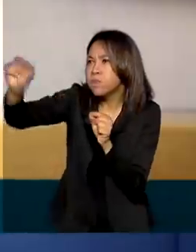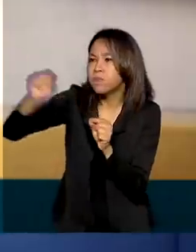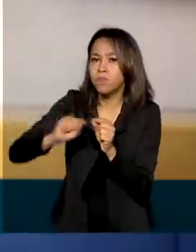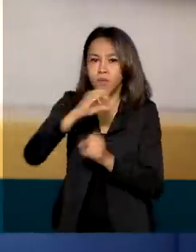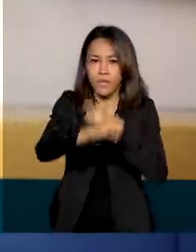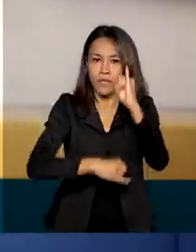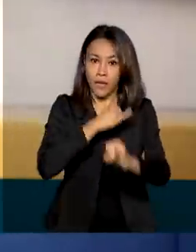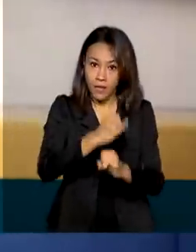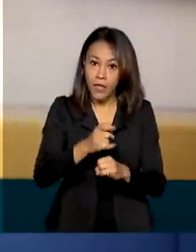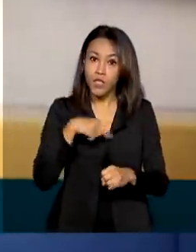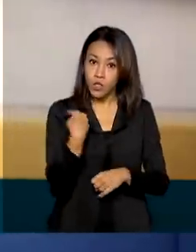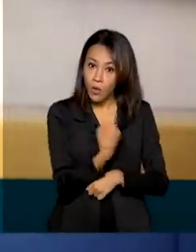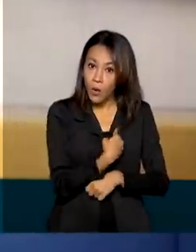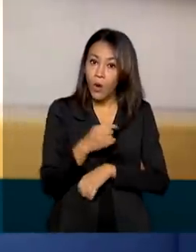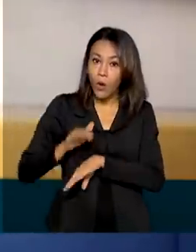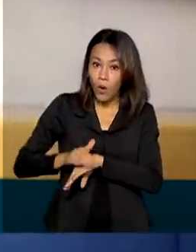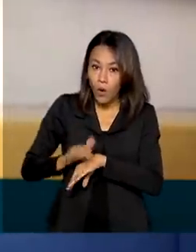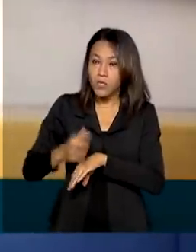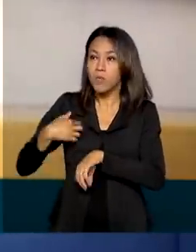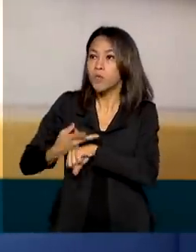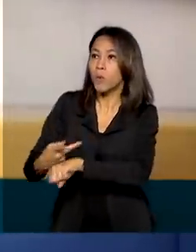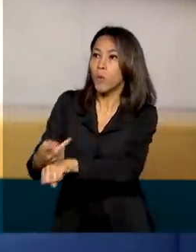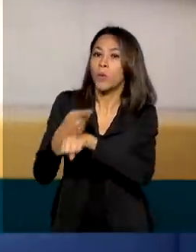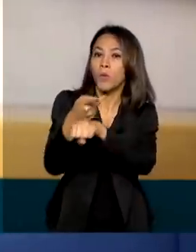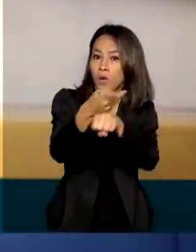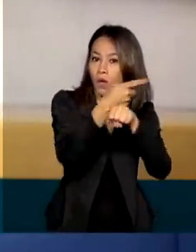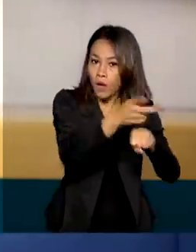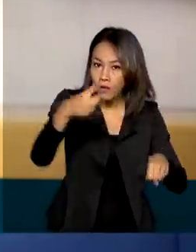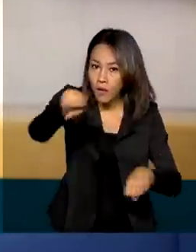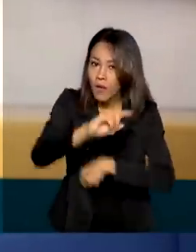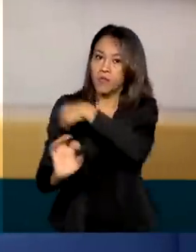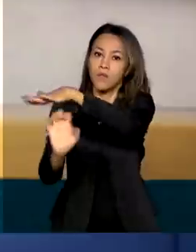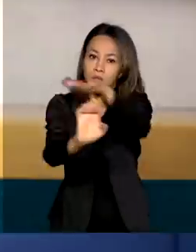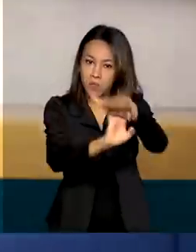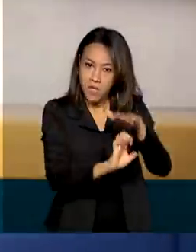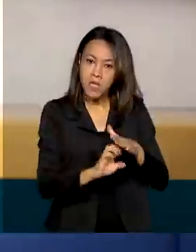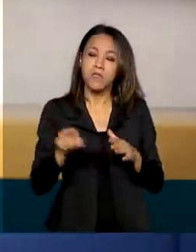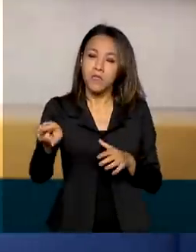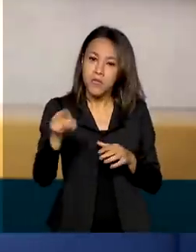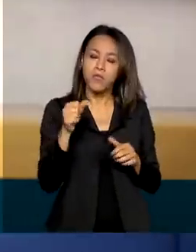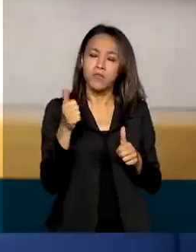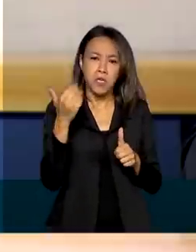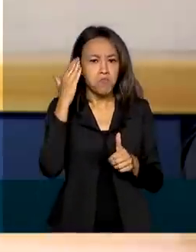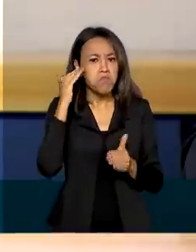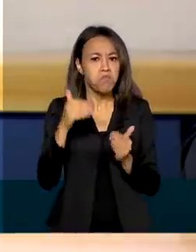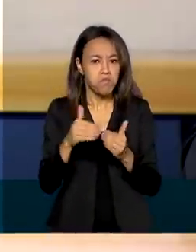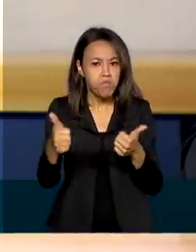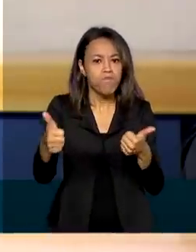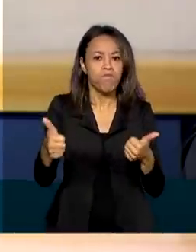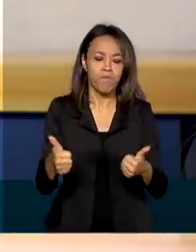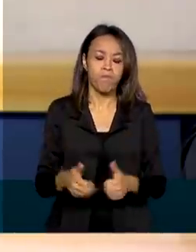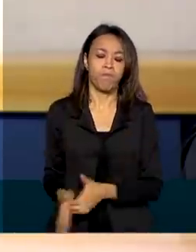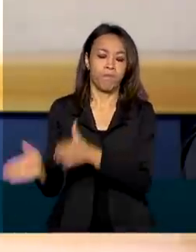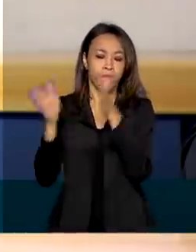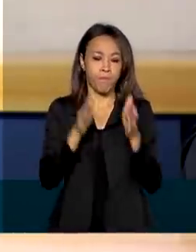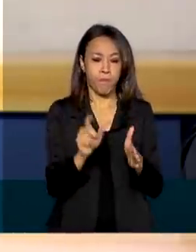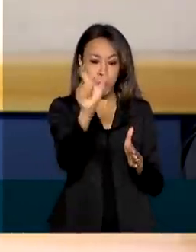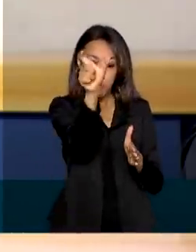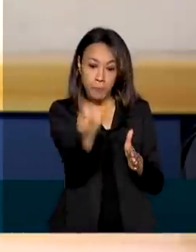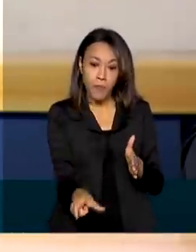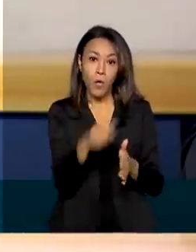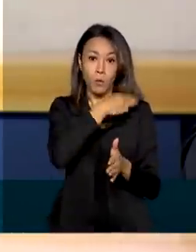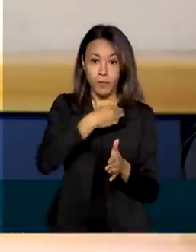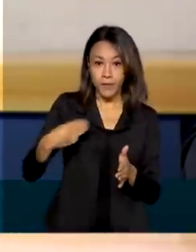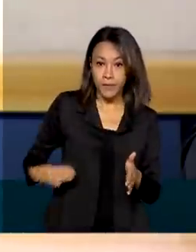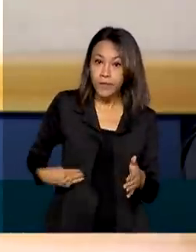desses empreendedores. Eles têm pleiteado o acesso ao espectro radioelétrico licenciado. O ministro das comunicações